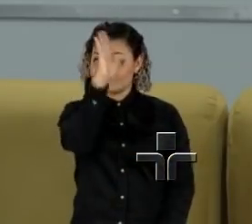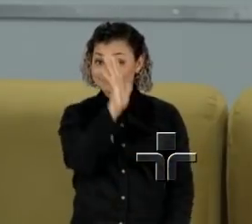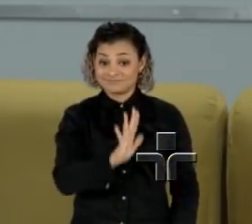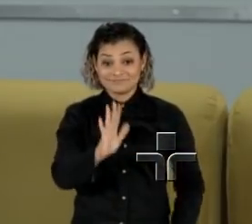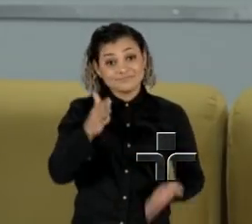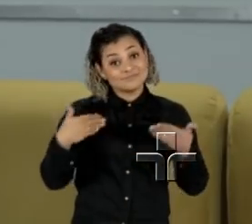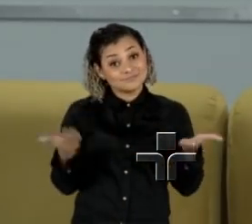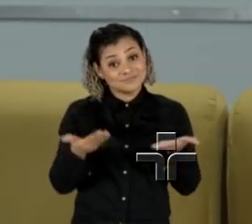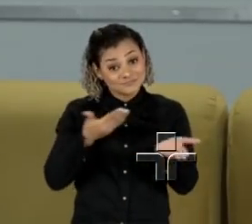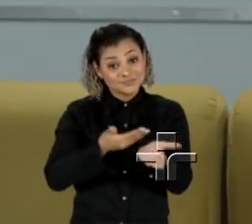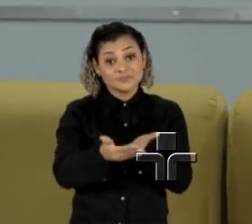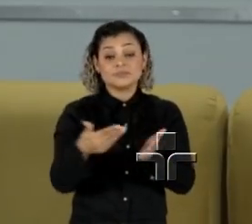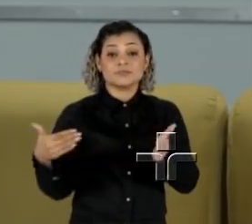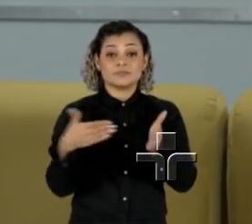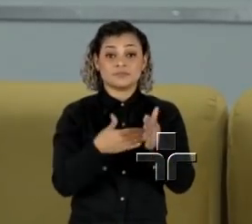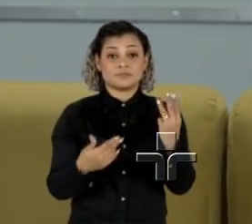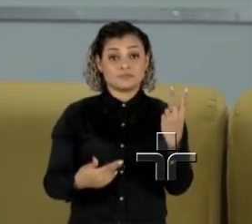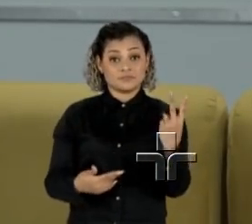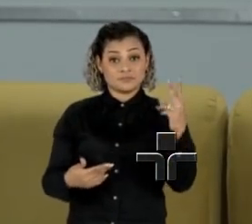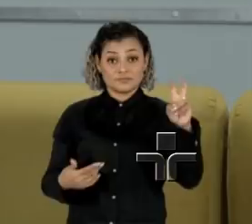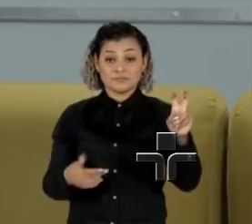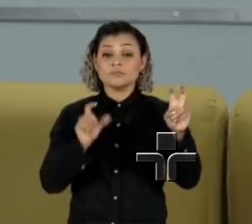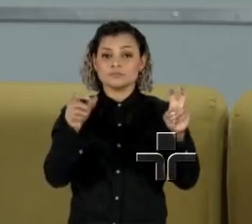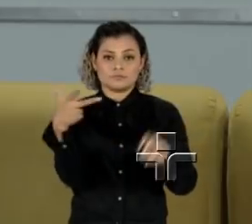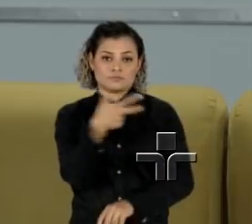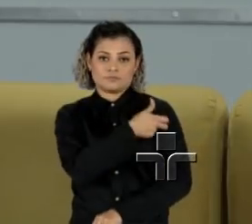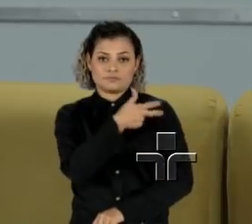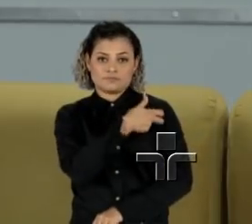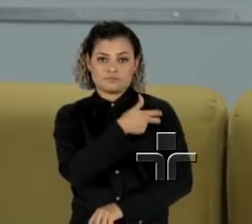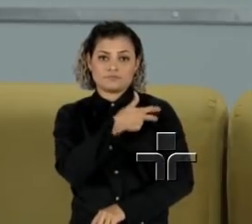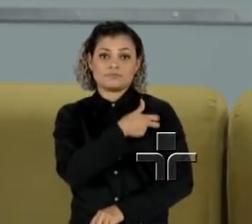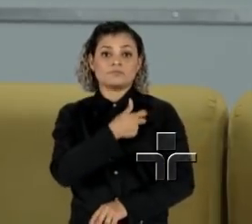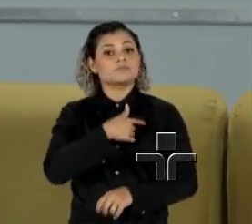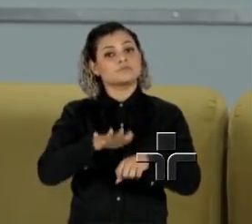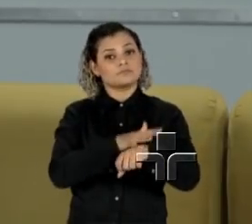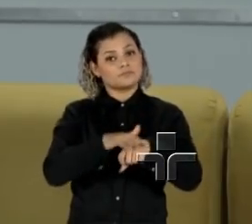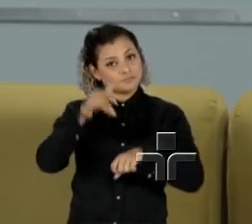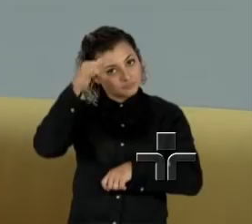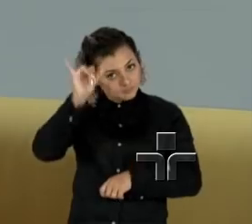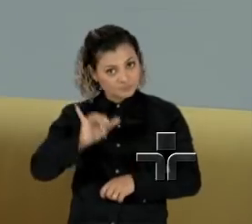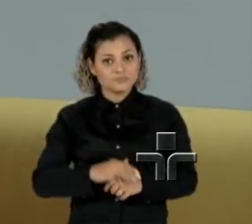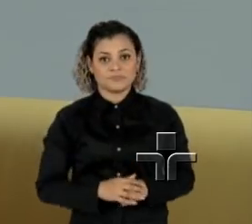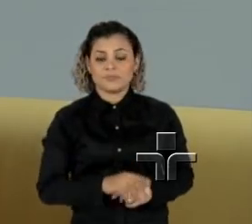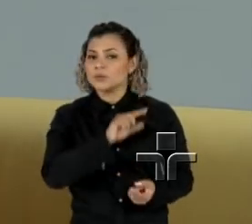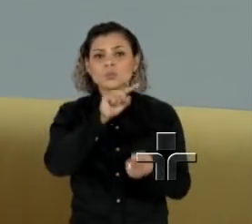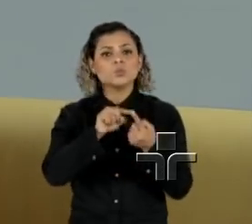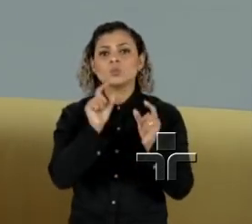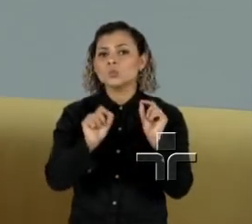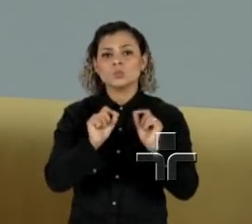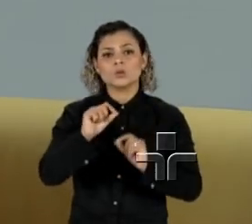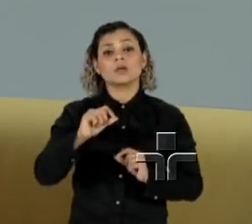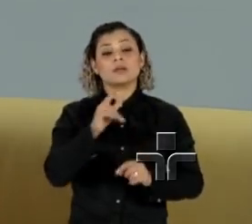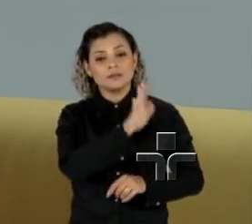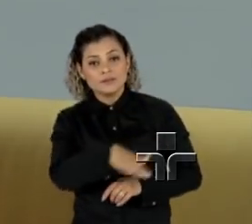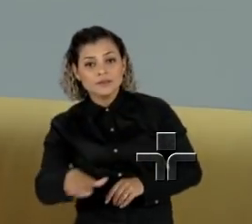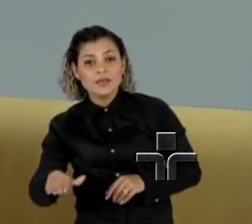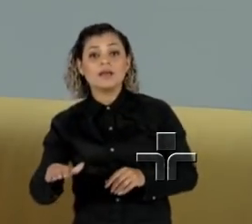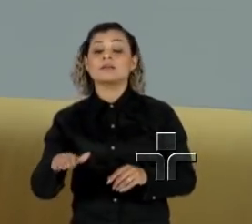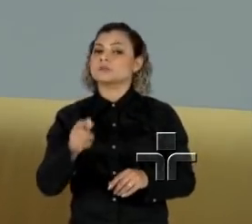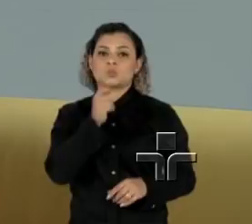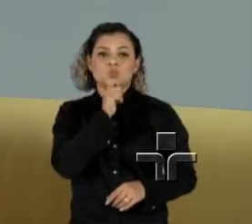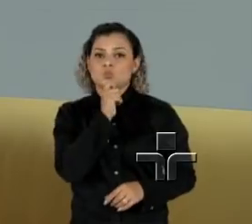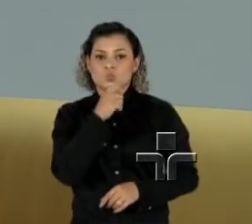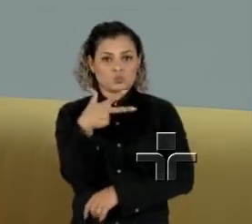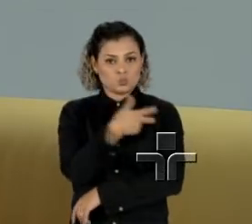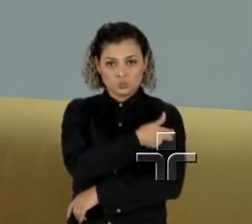e vai até o próximo dia 25, a campanha nacional de vacinação contra o sarampo. O objetivo é imunizar crianças que ainda